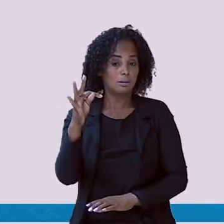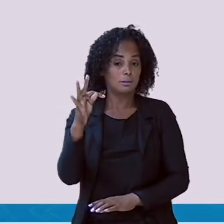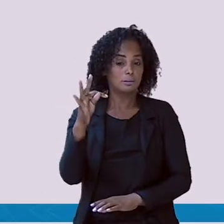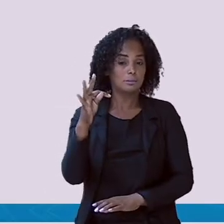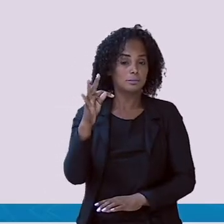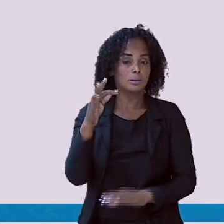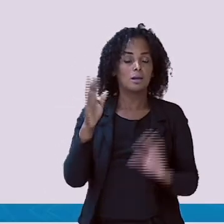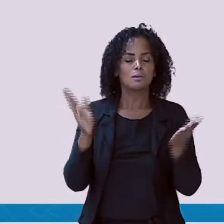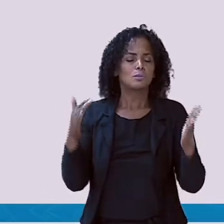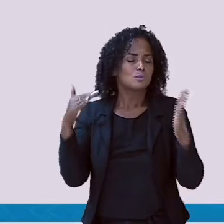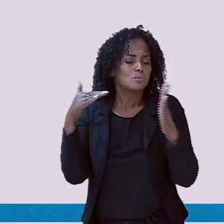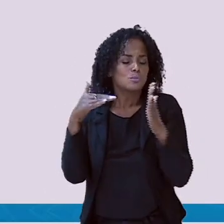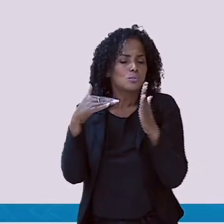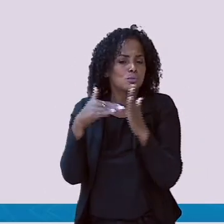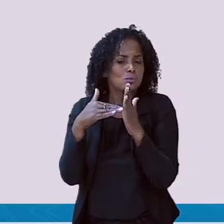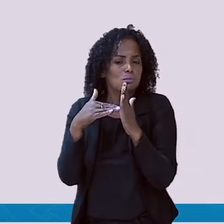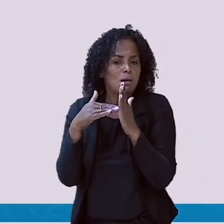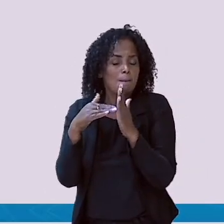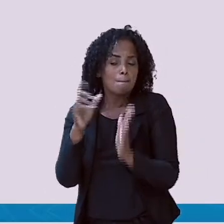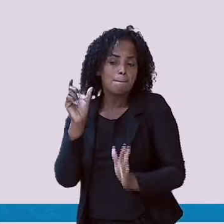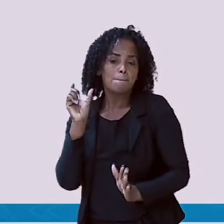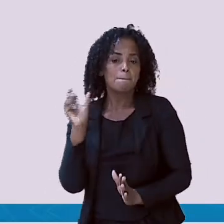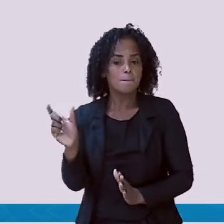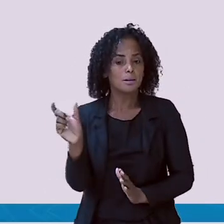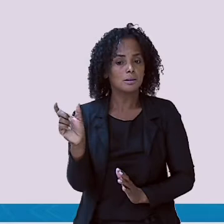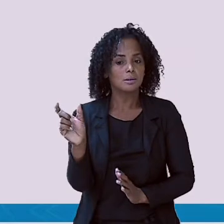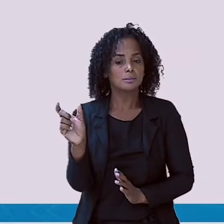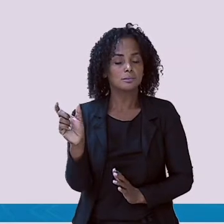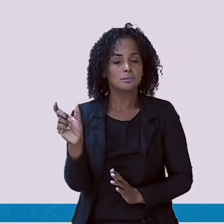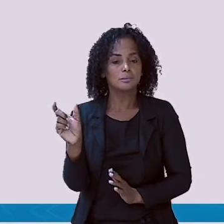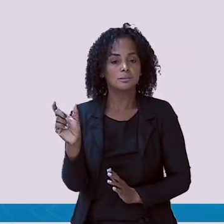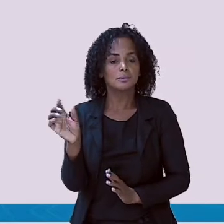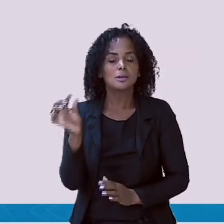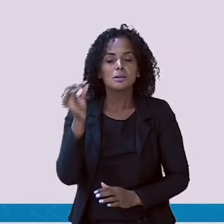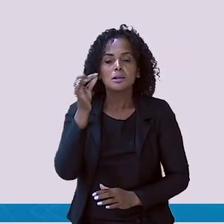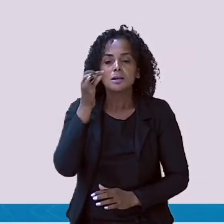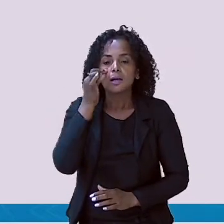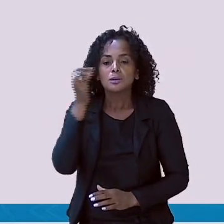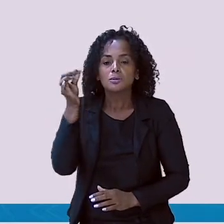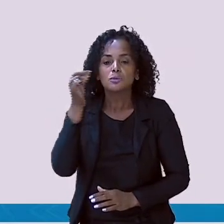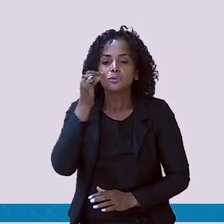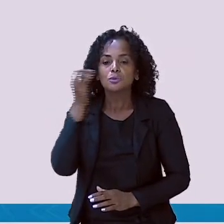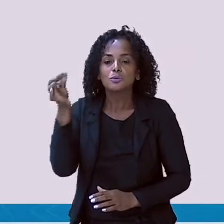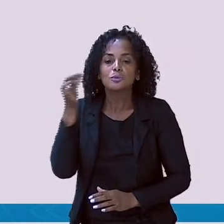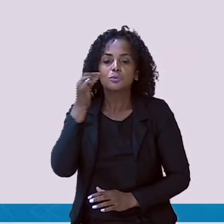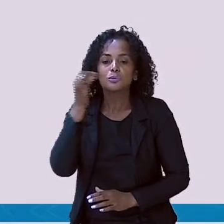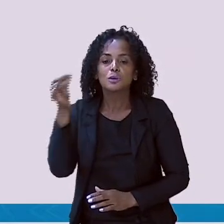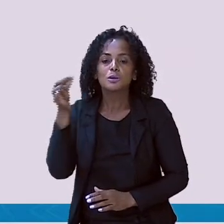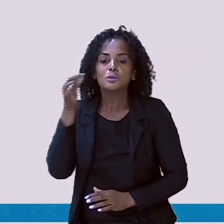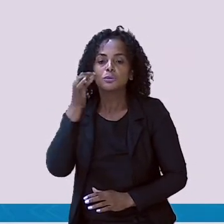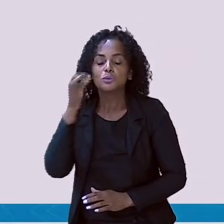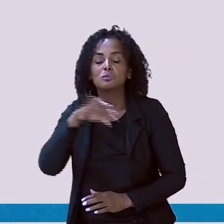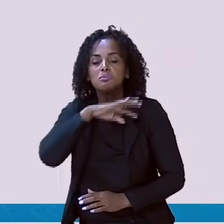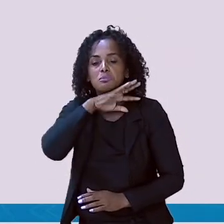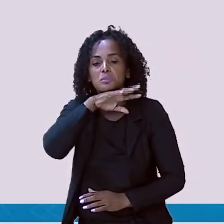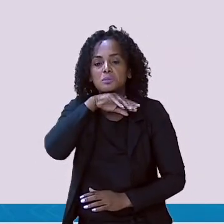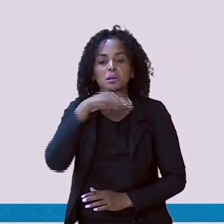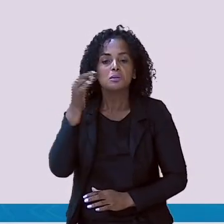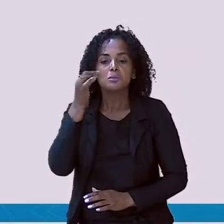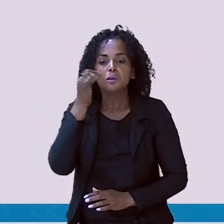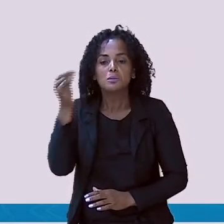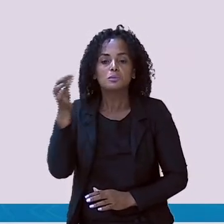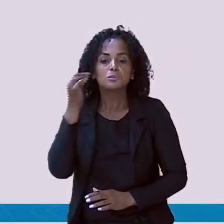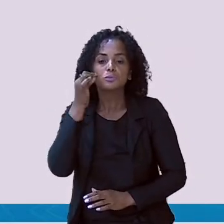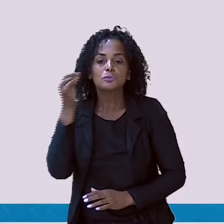última palavra, que é a palavra rato, rato. Olha o ratinho,